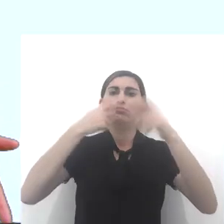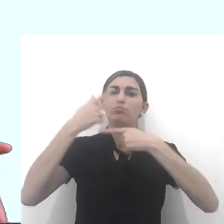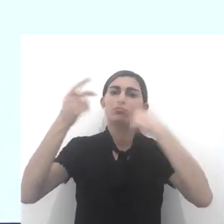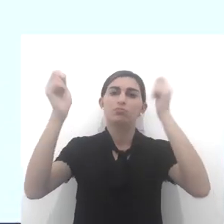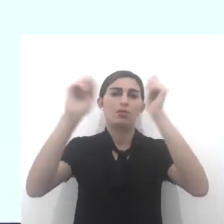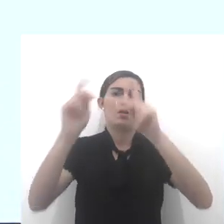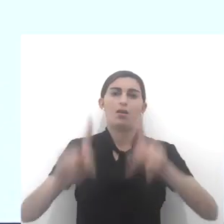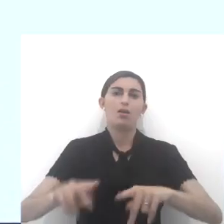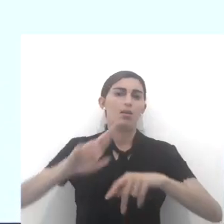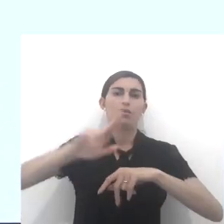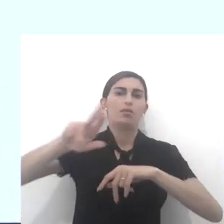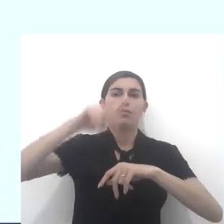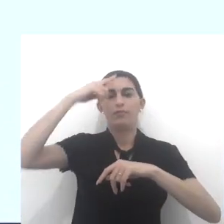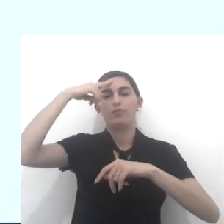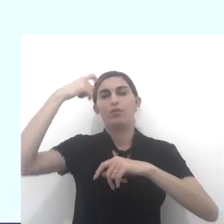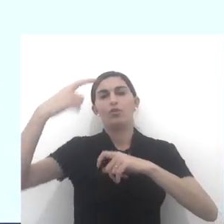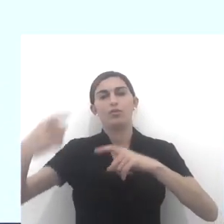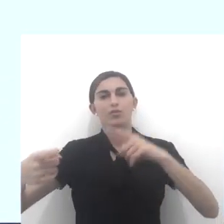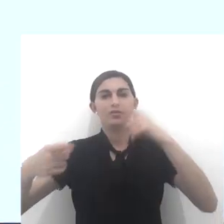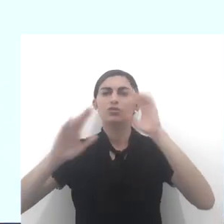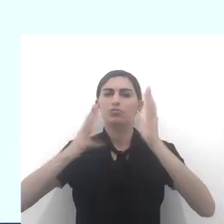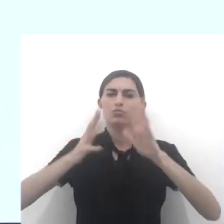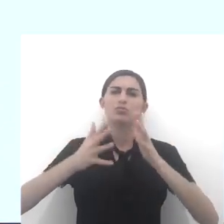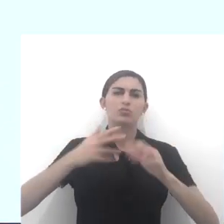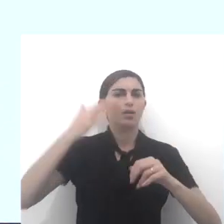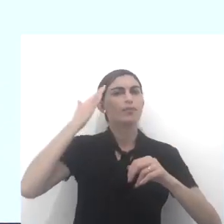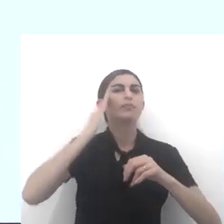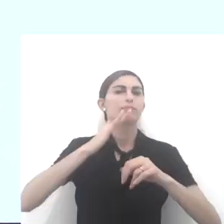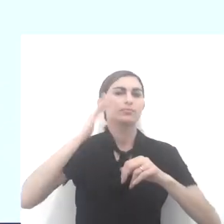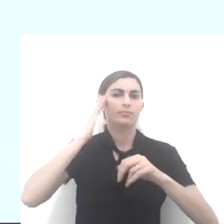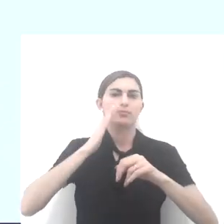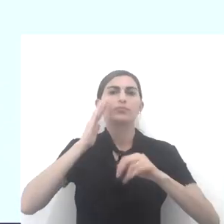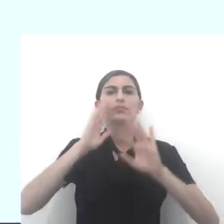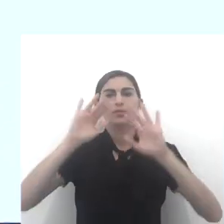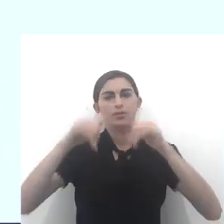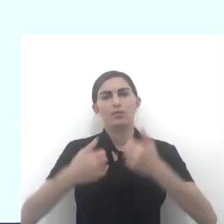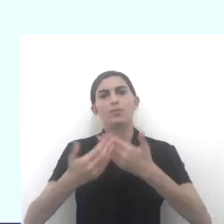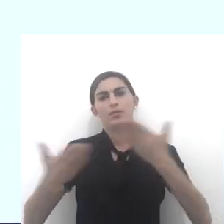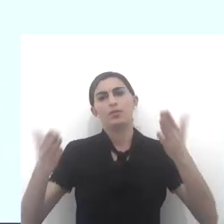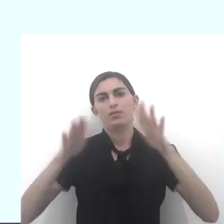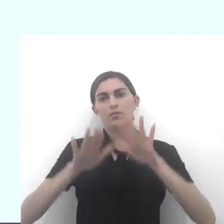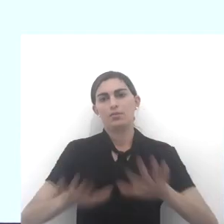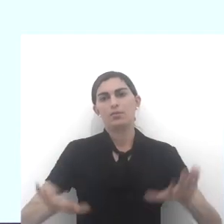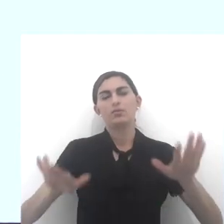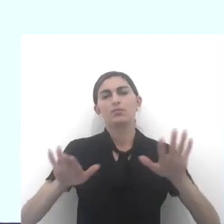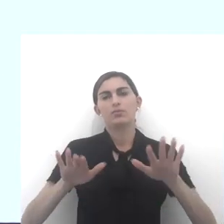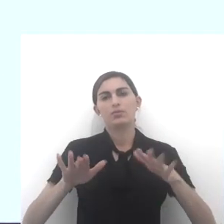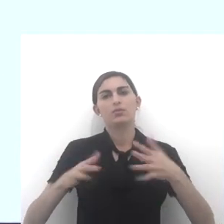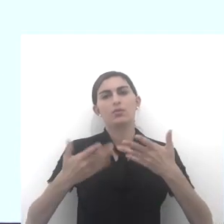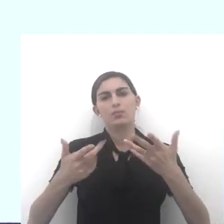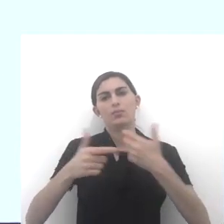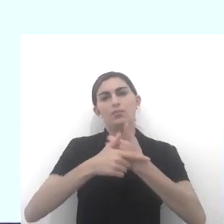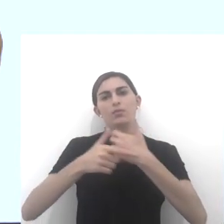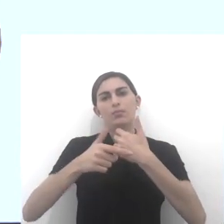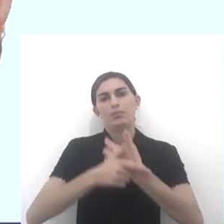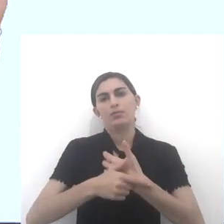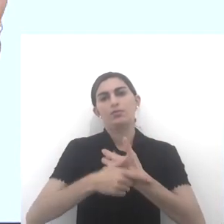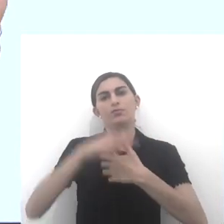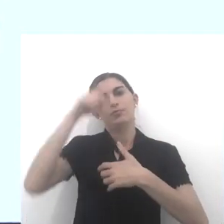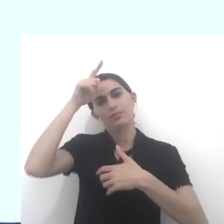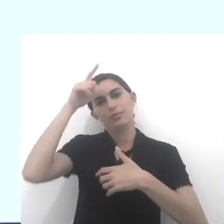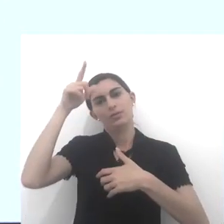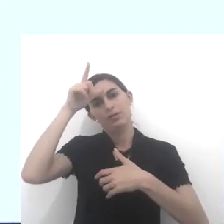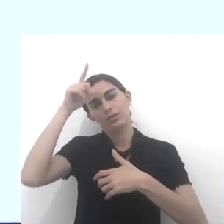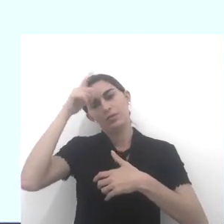paz e pregam a não violência, eu acho que já dá para entender bem a síntese desta questão, o papel